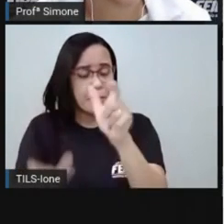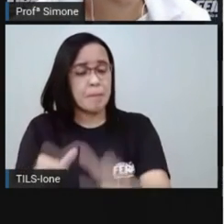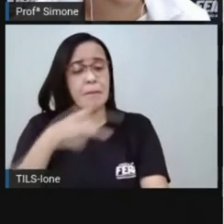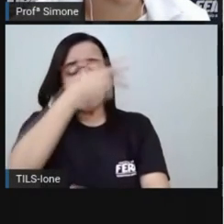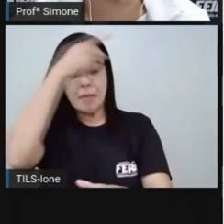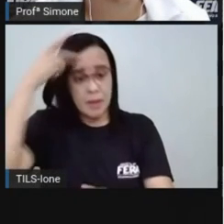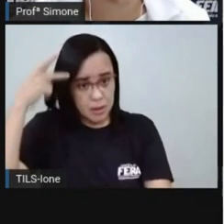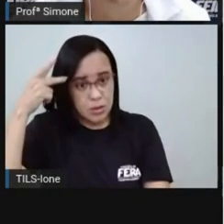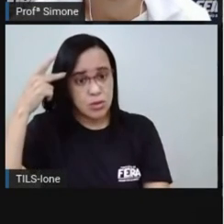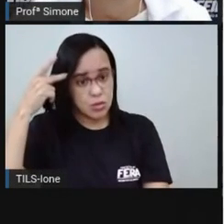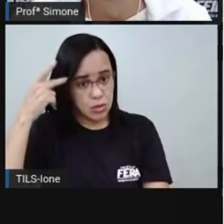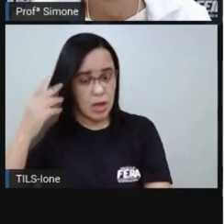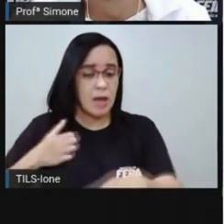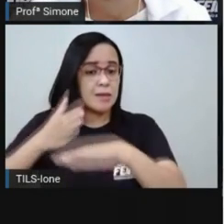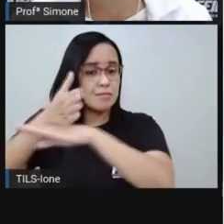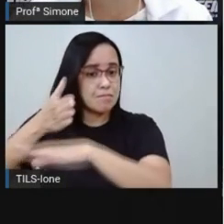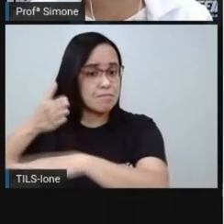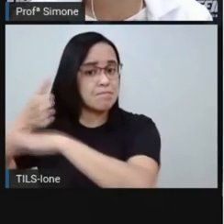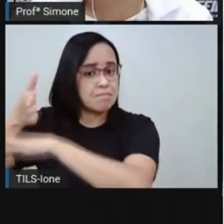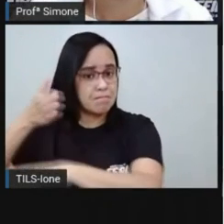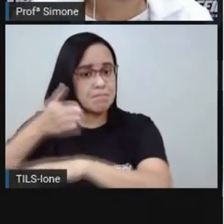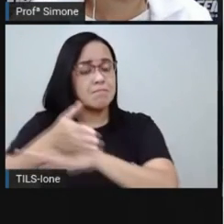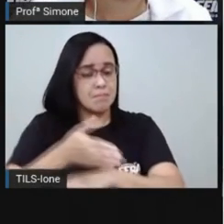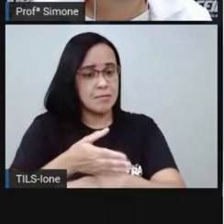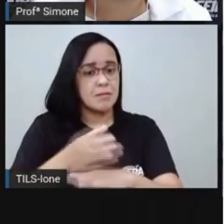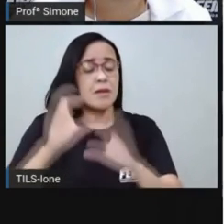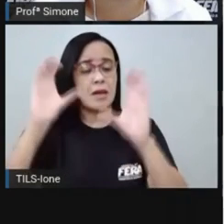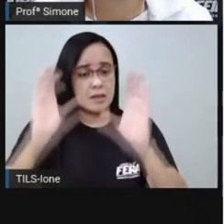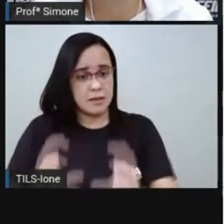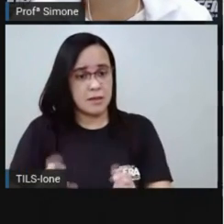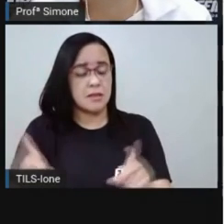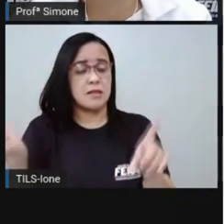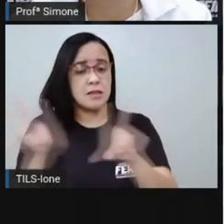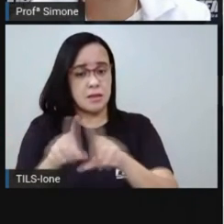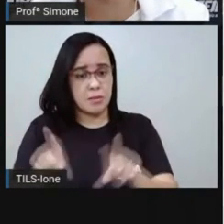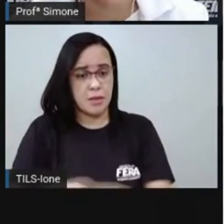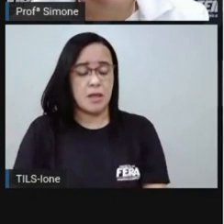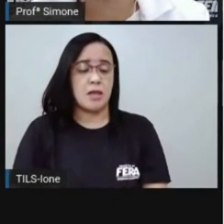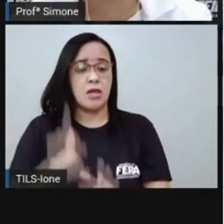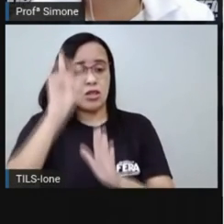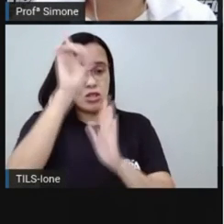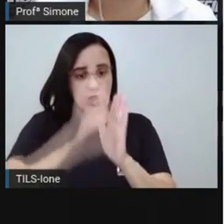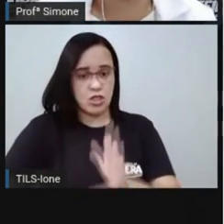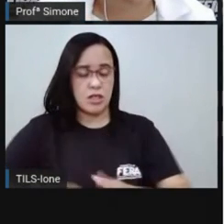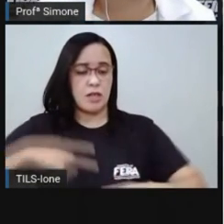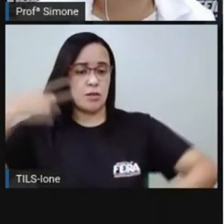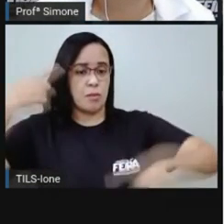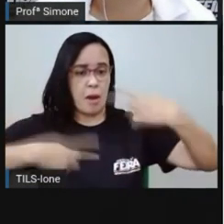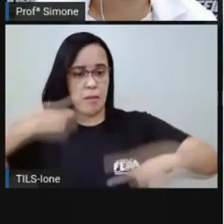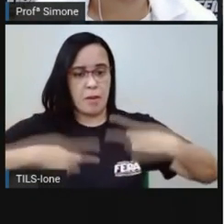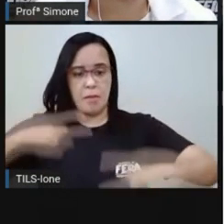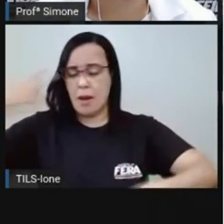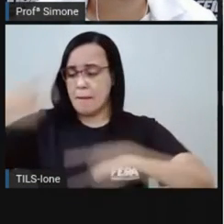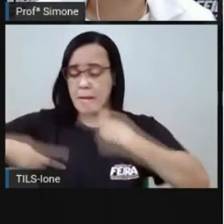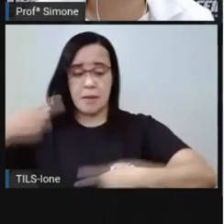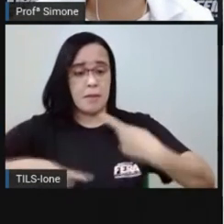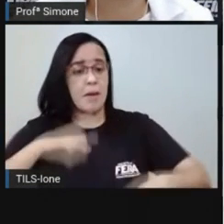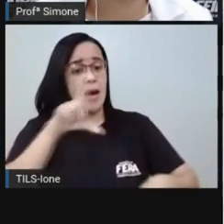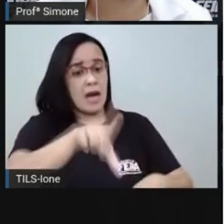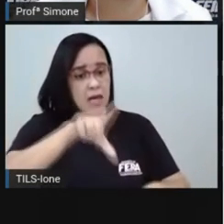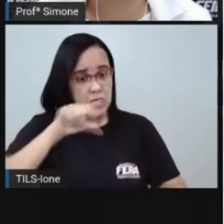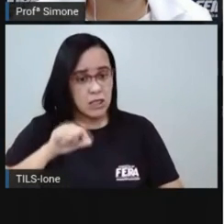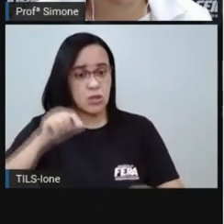à cidadania o direito político de votar ser votado escolher nossas